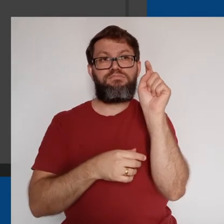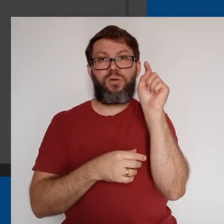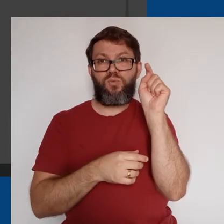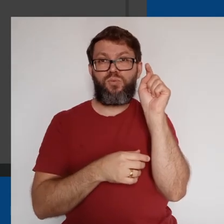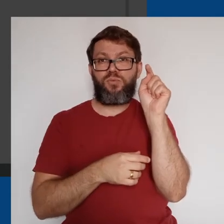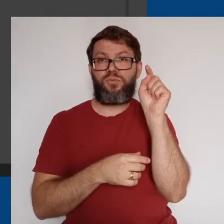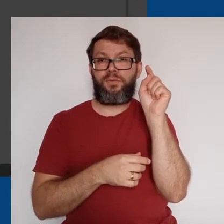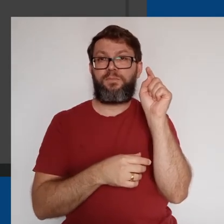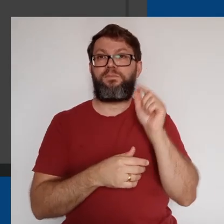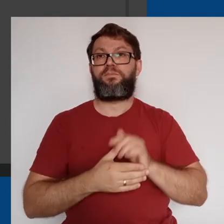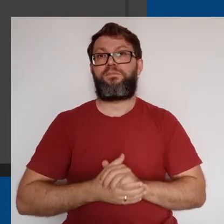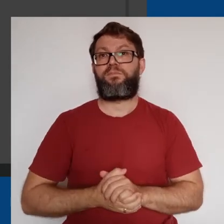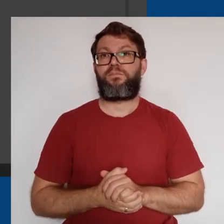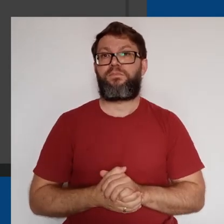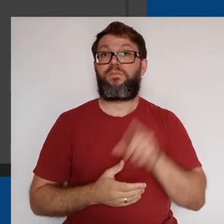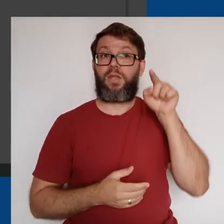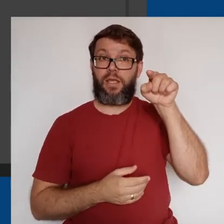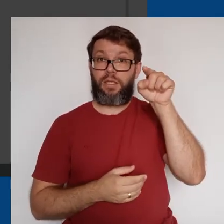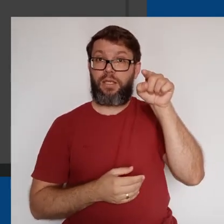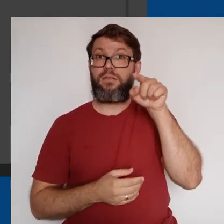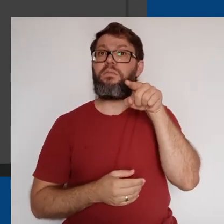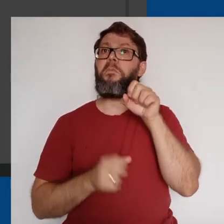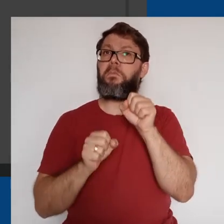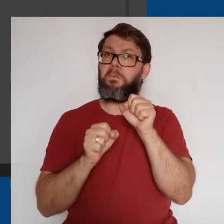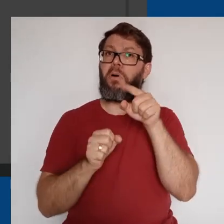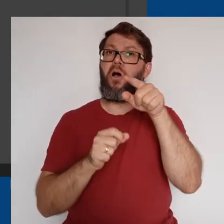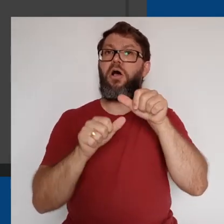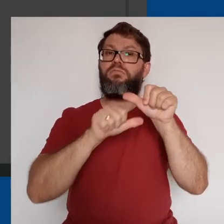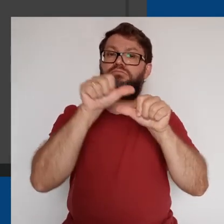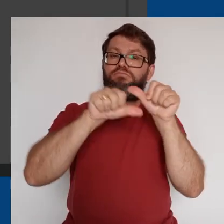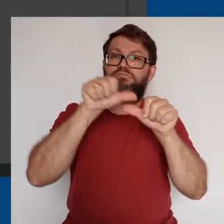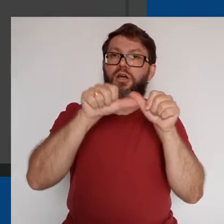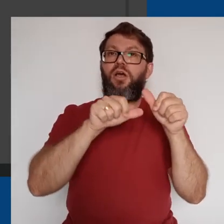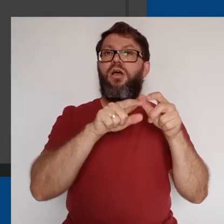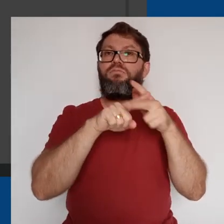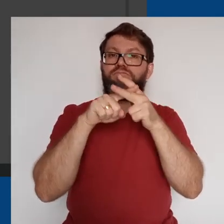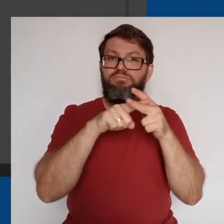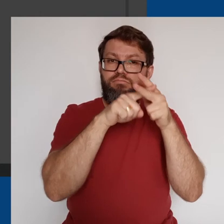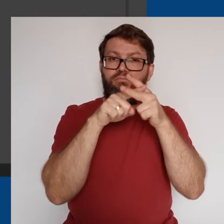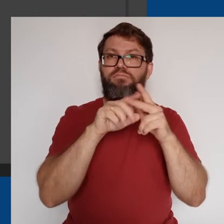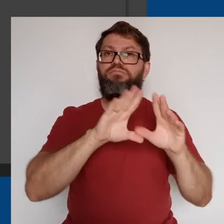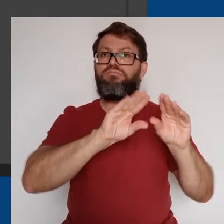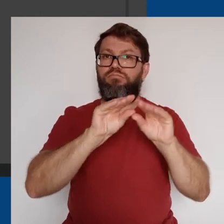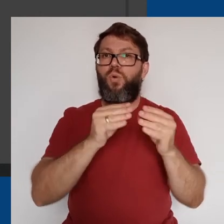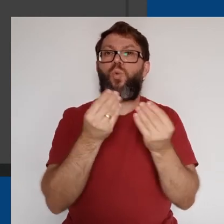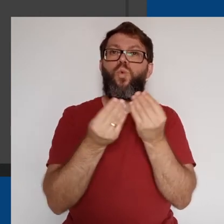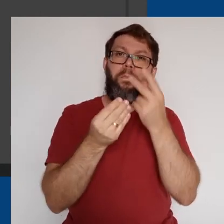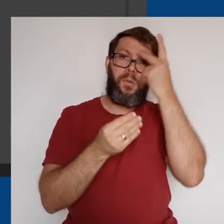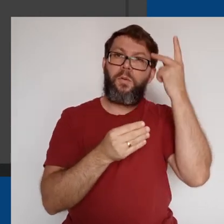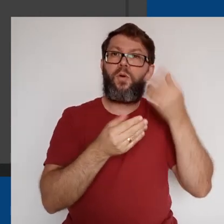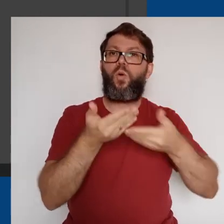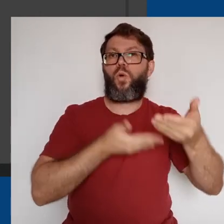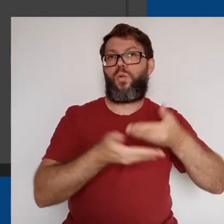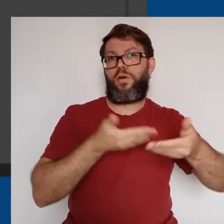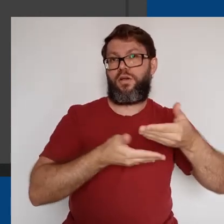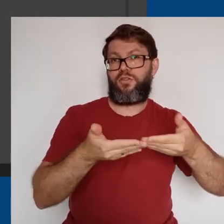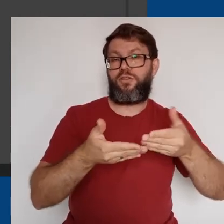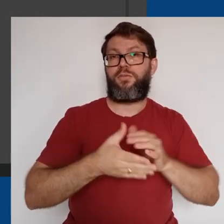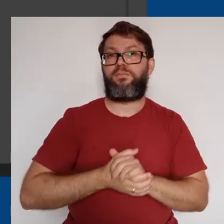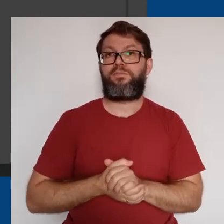clique na engrenagem no canto superior direito. Aqui, você pode alterar as configurações de